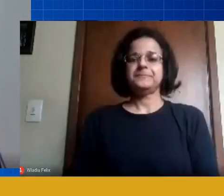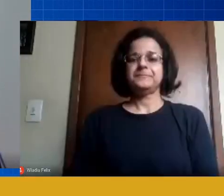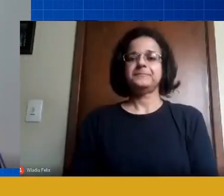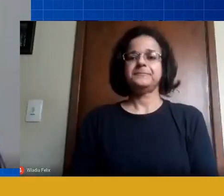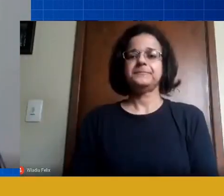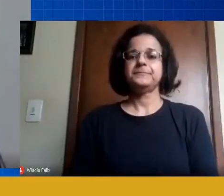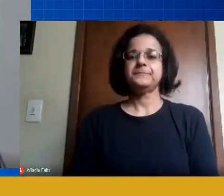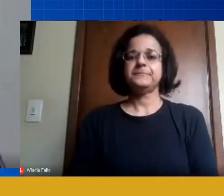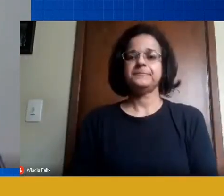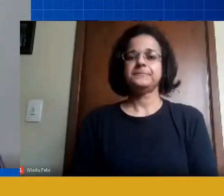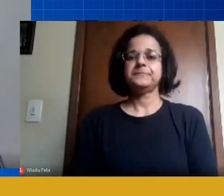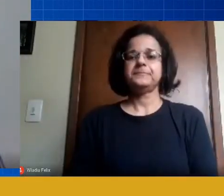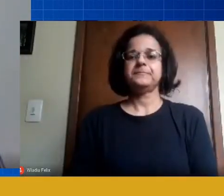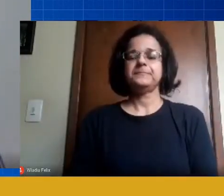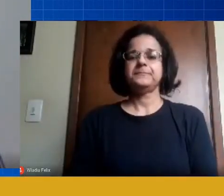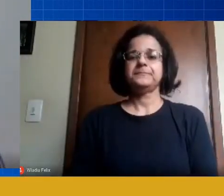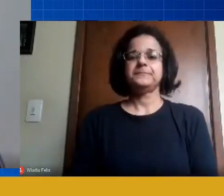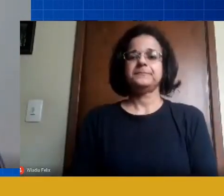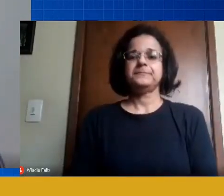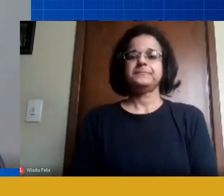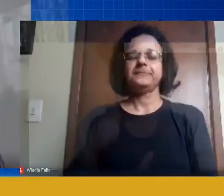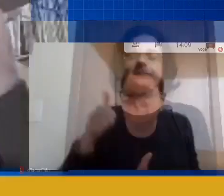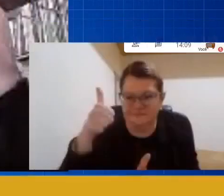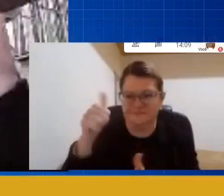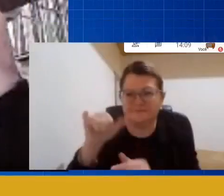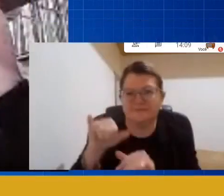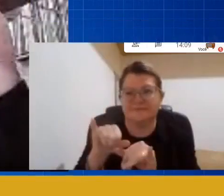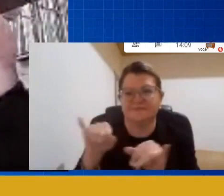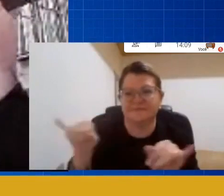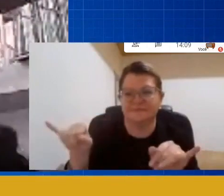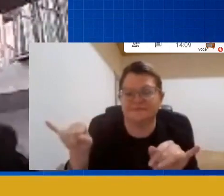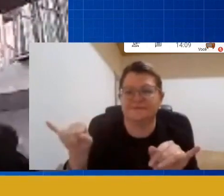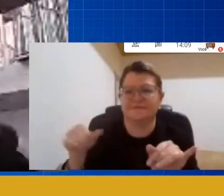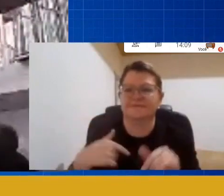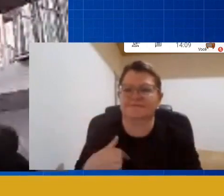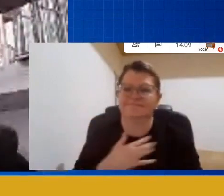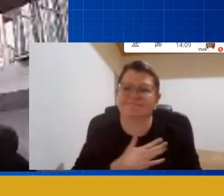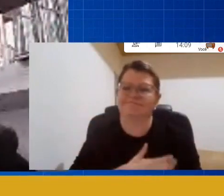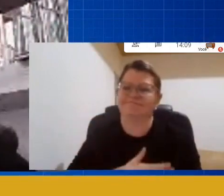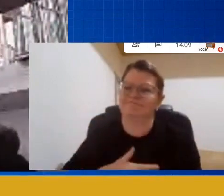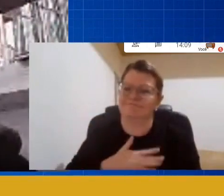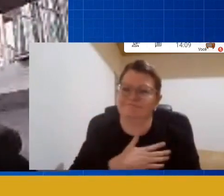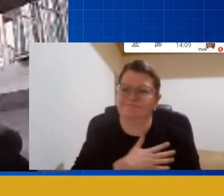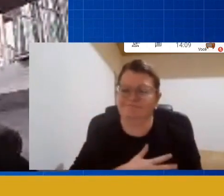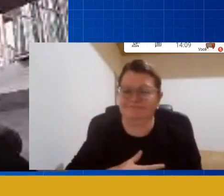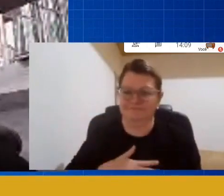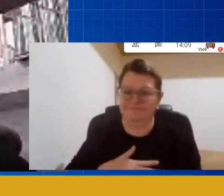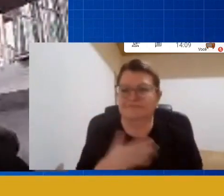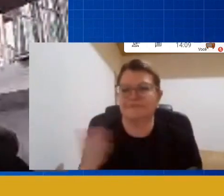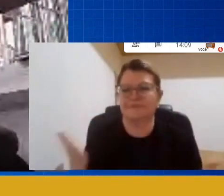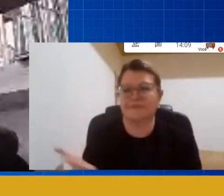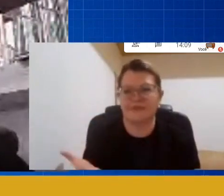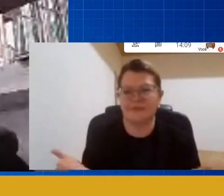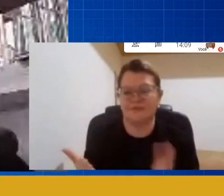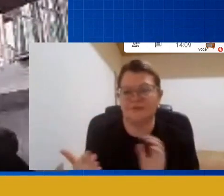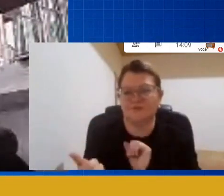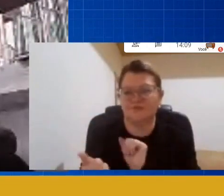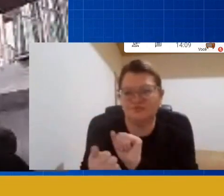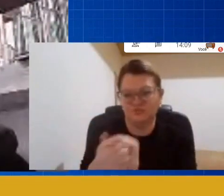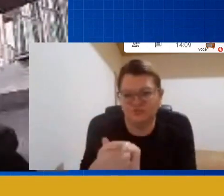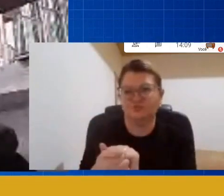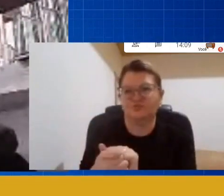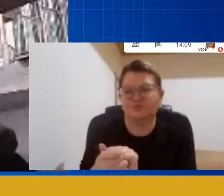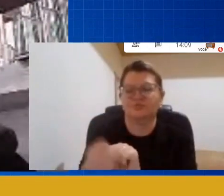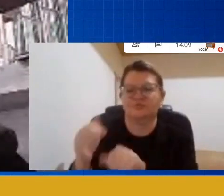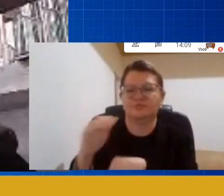Boa tarde, primeiramente, quero dizer que, para mim, é um prazer enorme estar aqui com vocês, dividindo esse momento